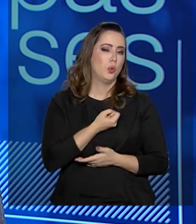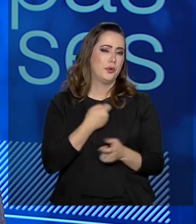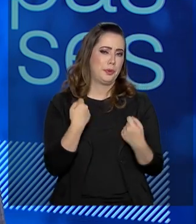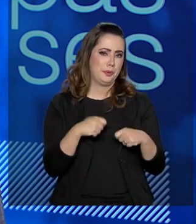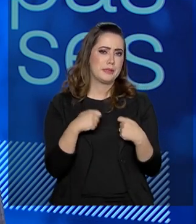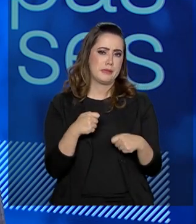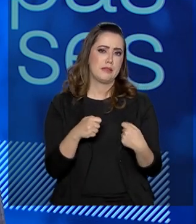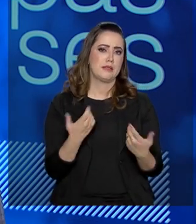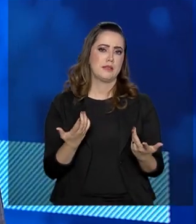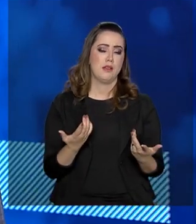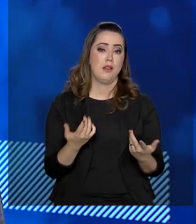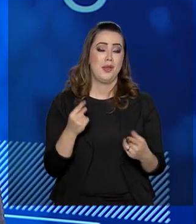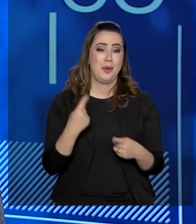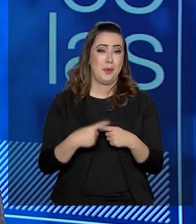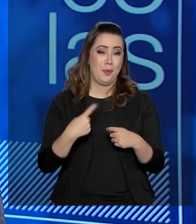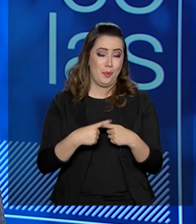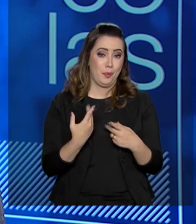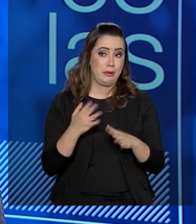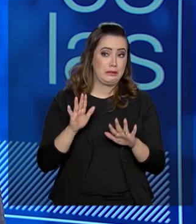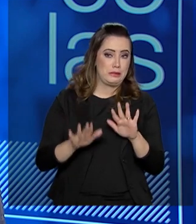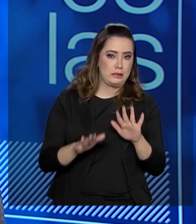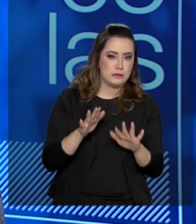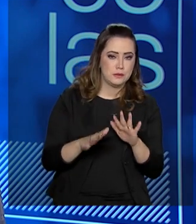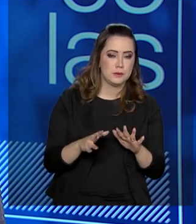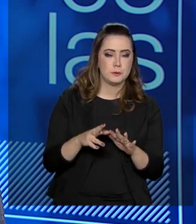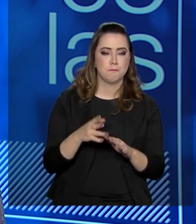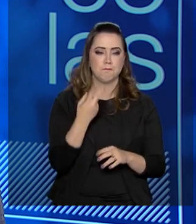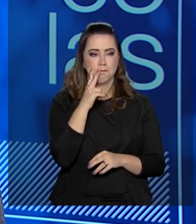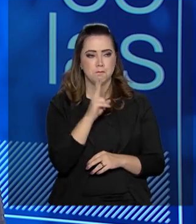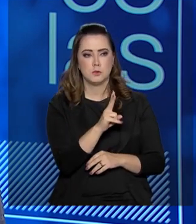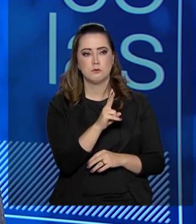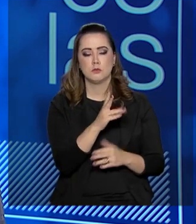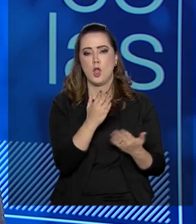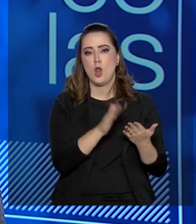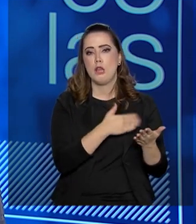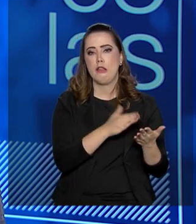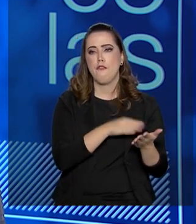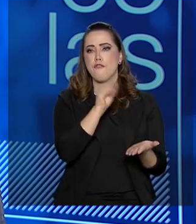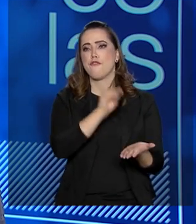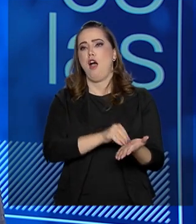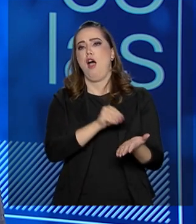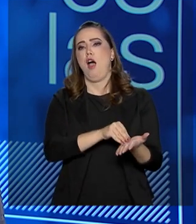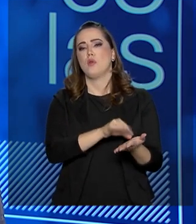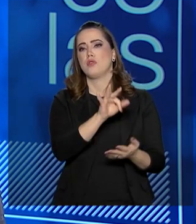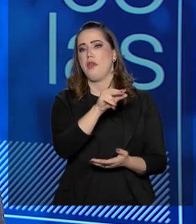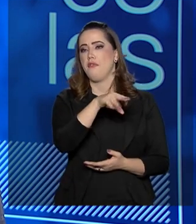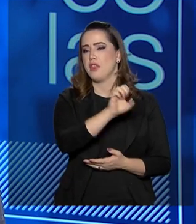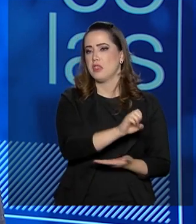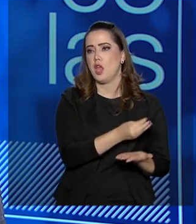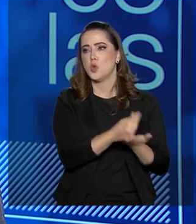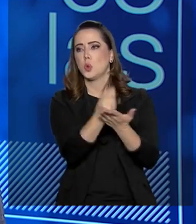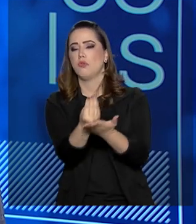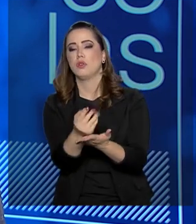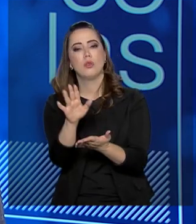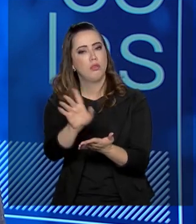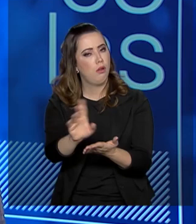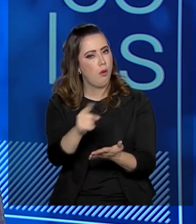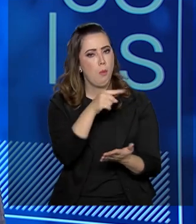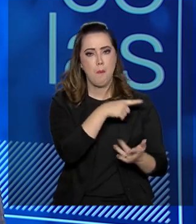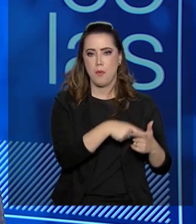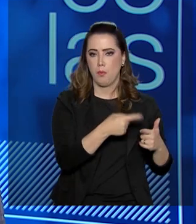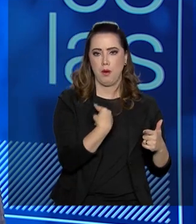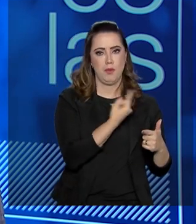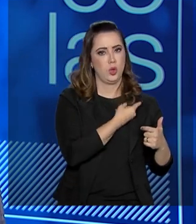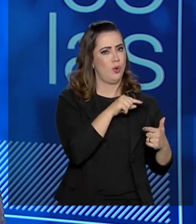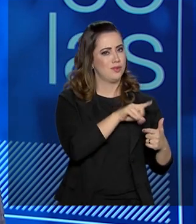posterior. Porque quando se ouve dizer que o FNDE não entrega o livro, não foi uma deficiência do FNDE, foi uma deficiência